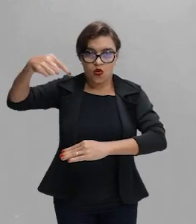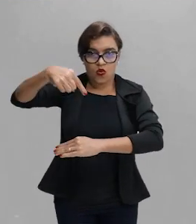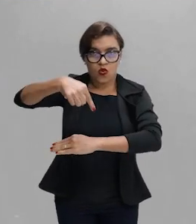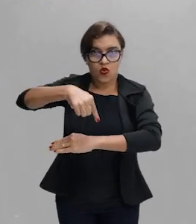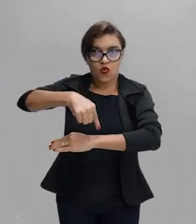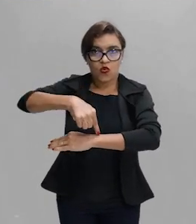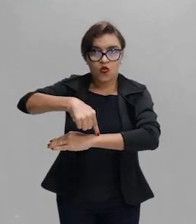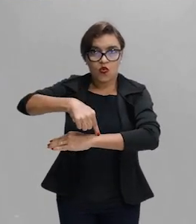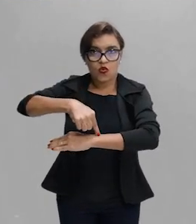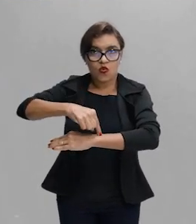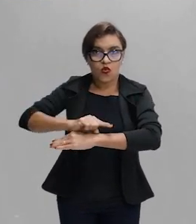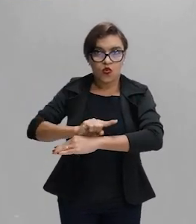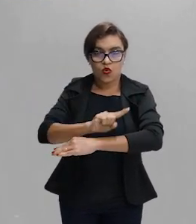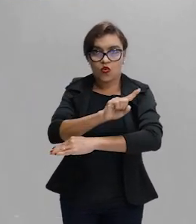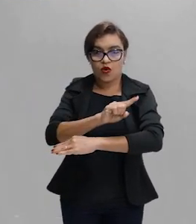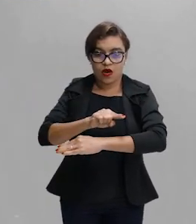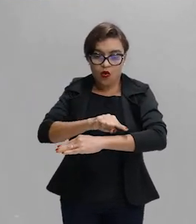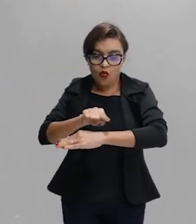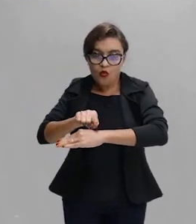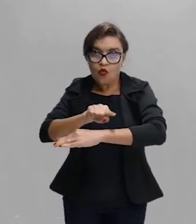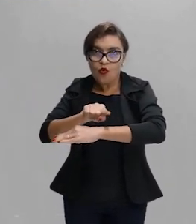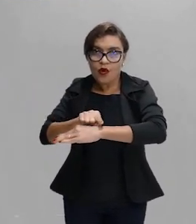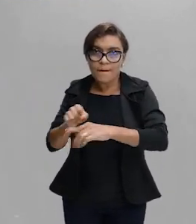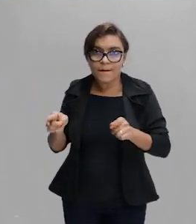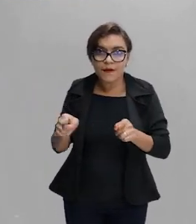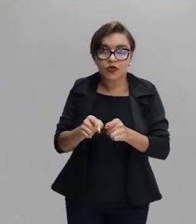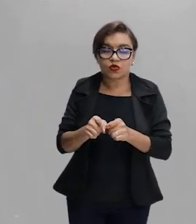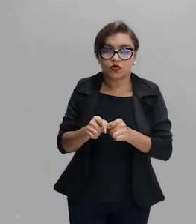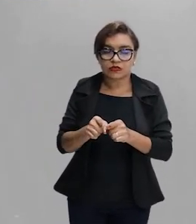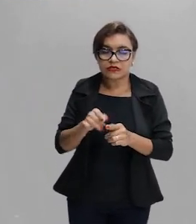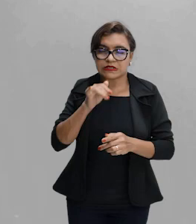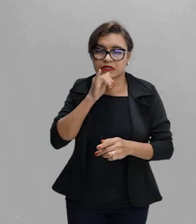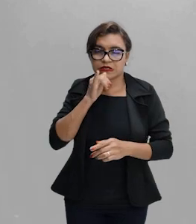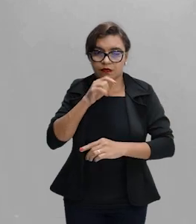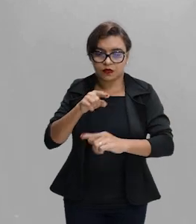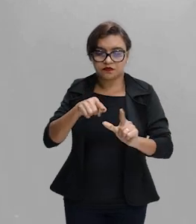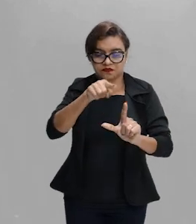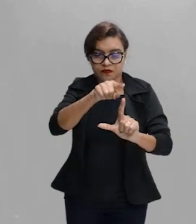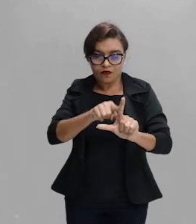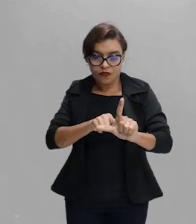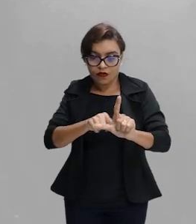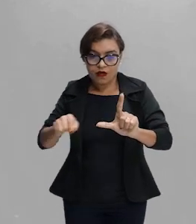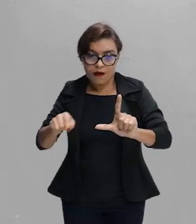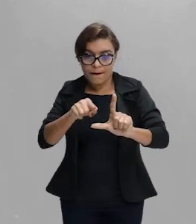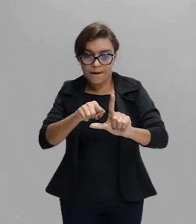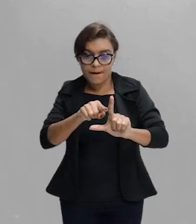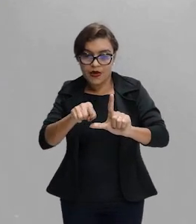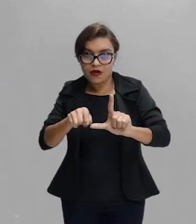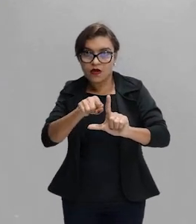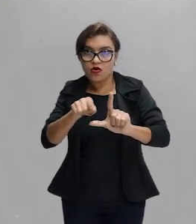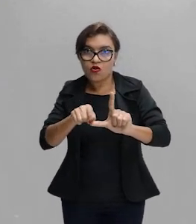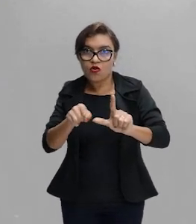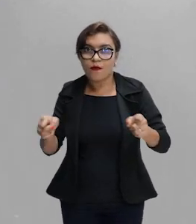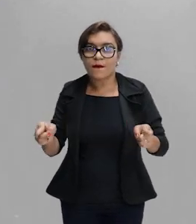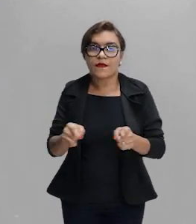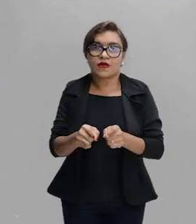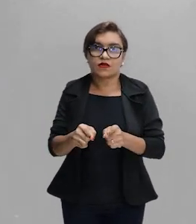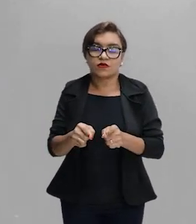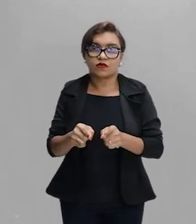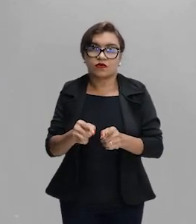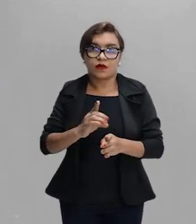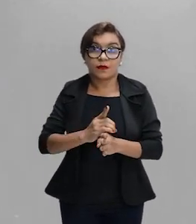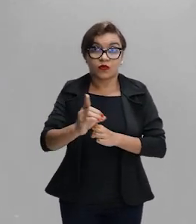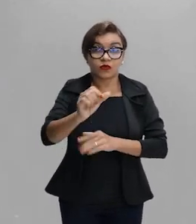é para um ângulo menor. Então, o ângulo vai ser menor do que o ângulo de incidência, o ângulo de refração.